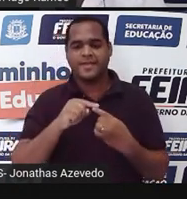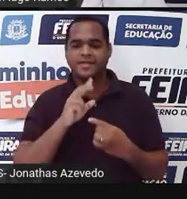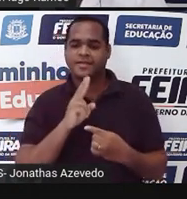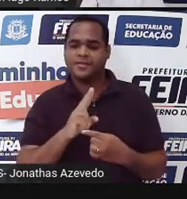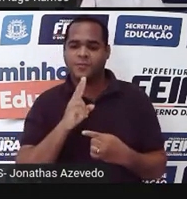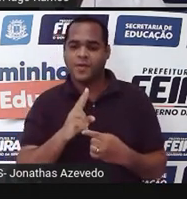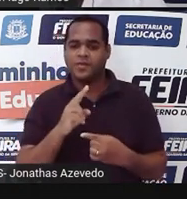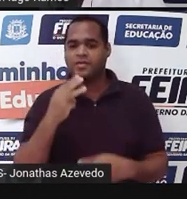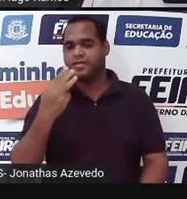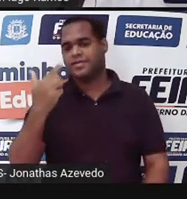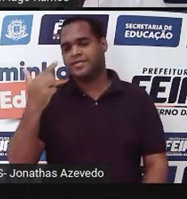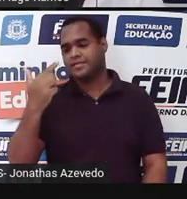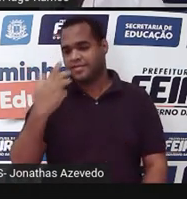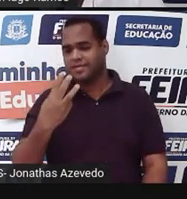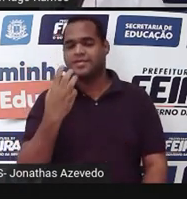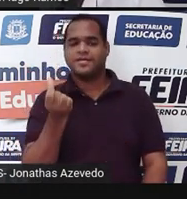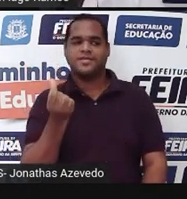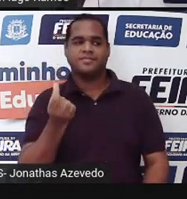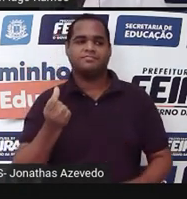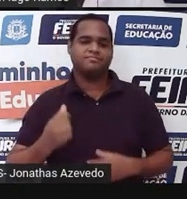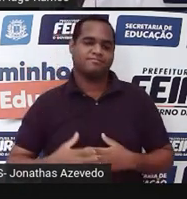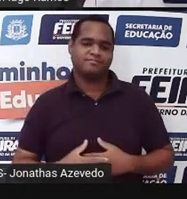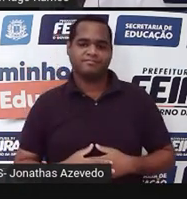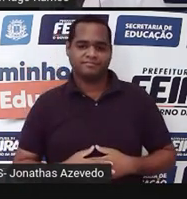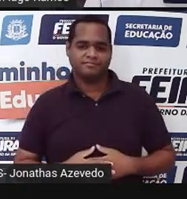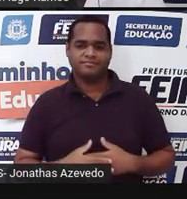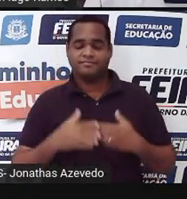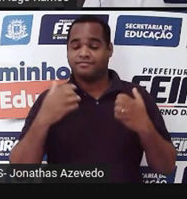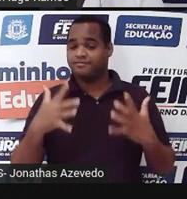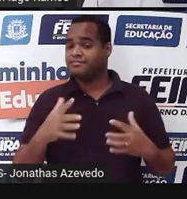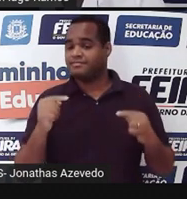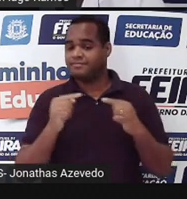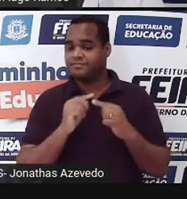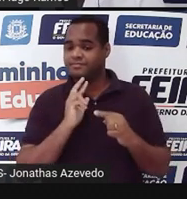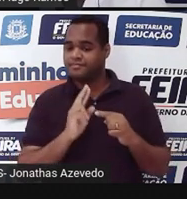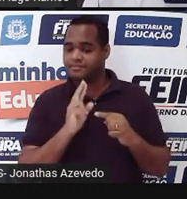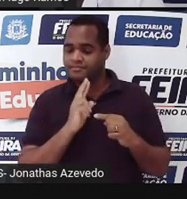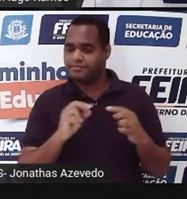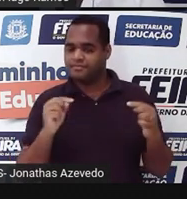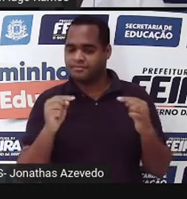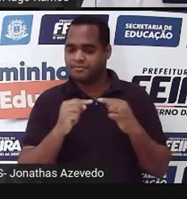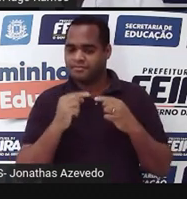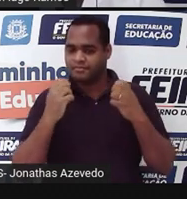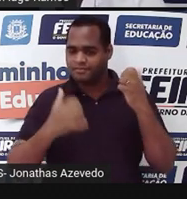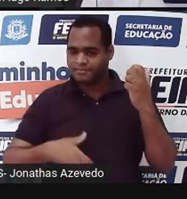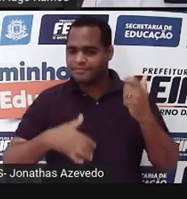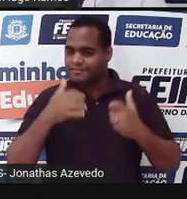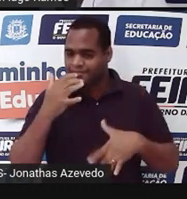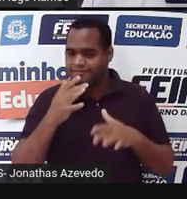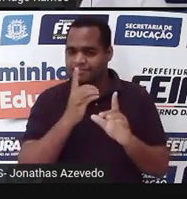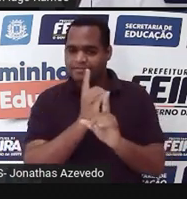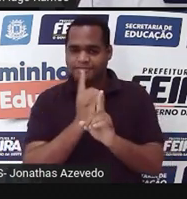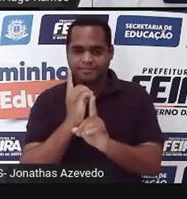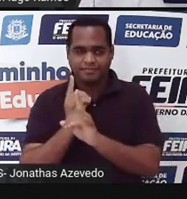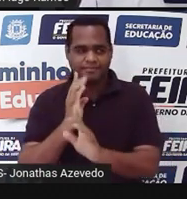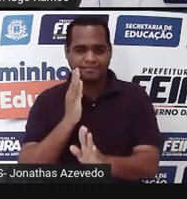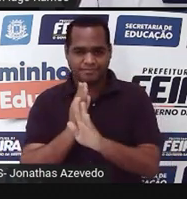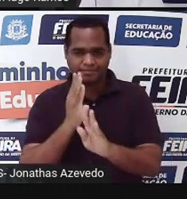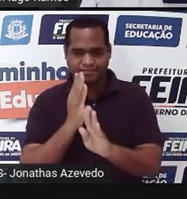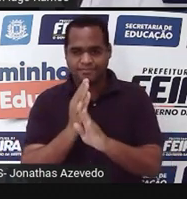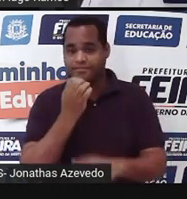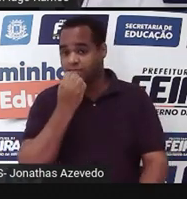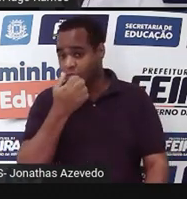36. Tá bom? Então, por isso que a resposta foi aquela que a gente encontrou. Bacana,